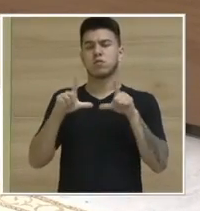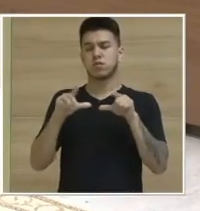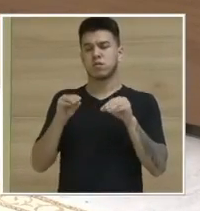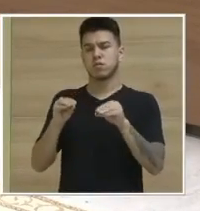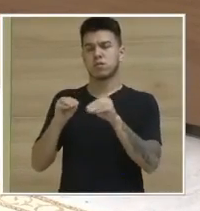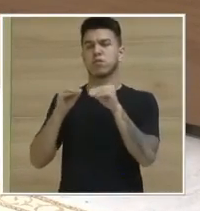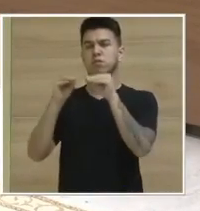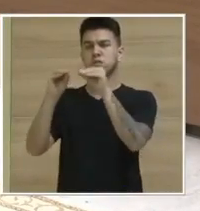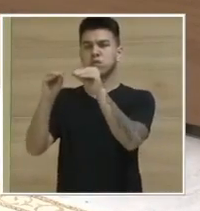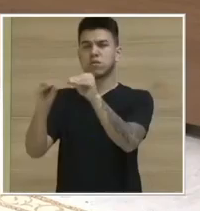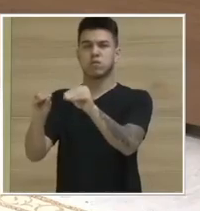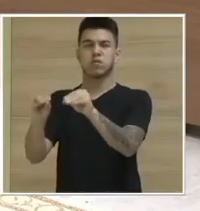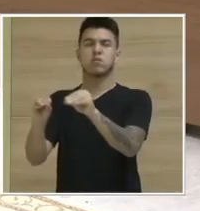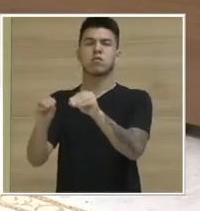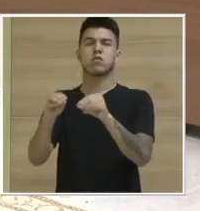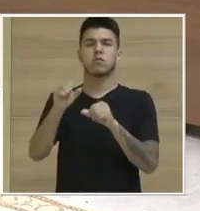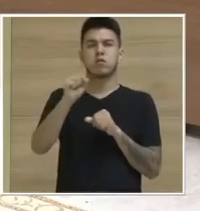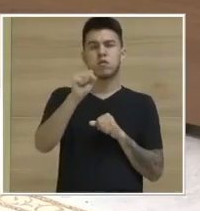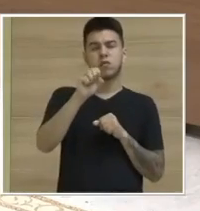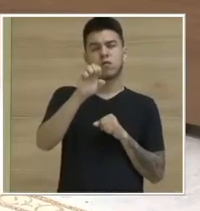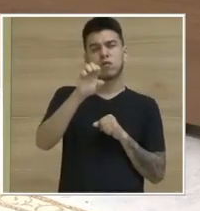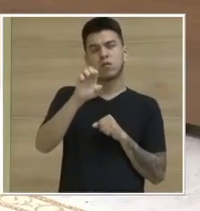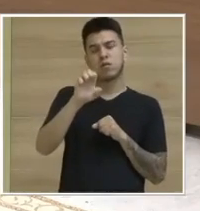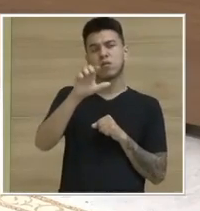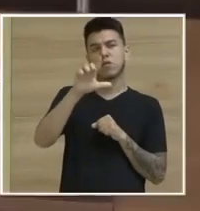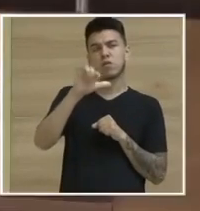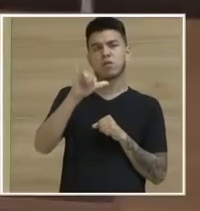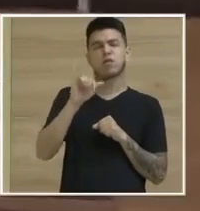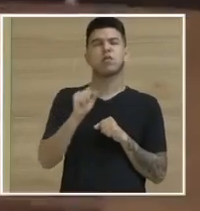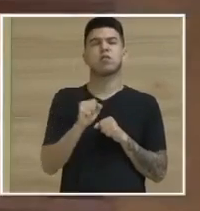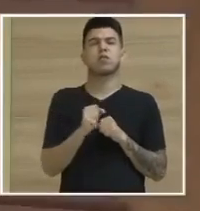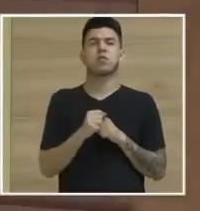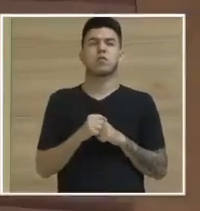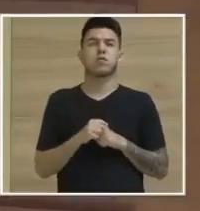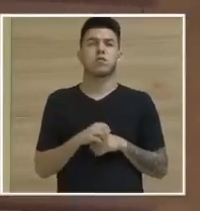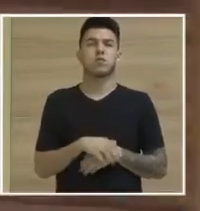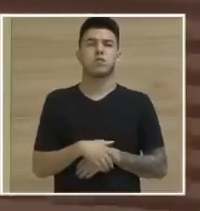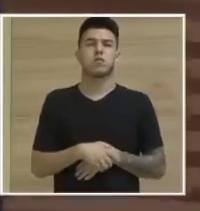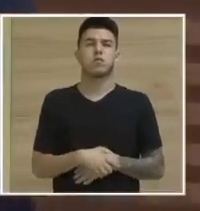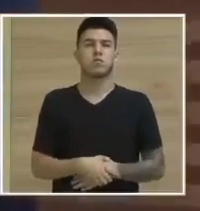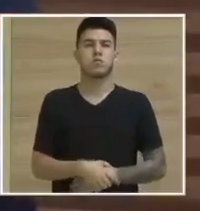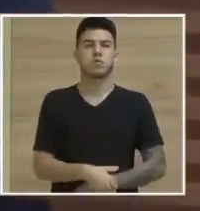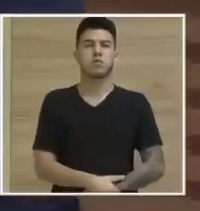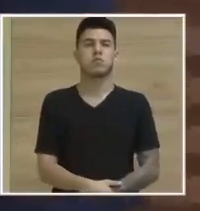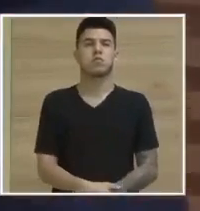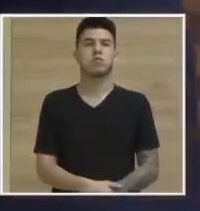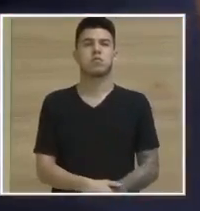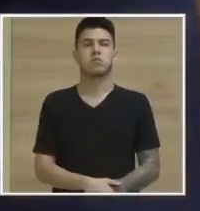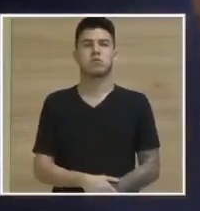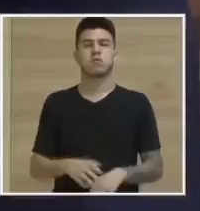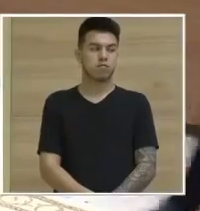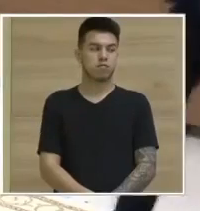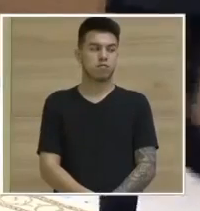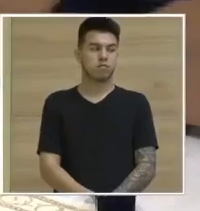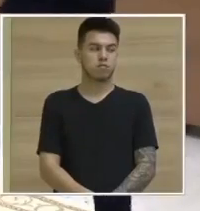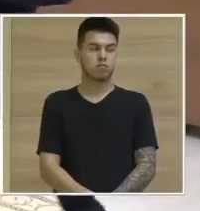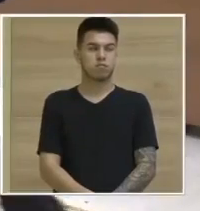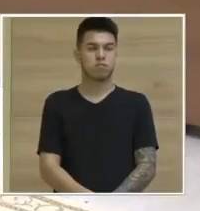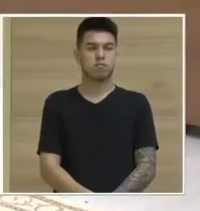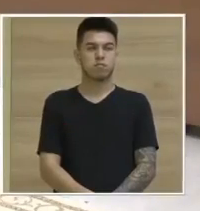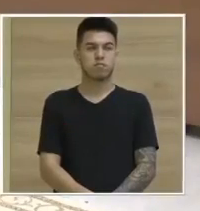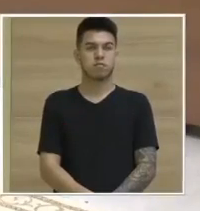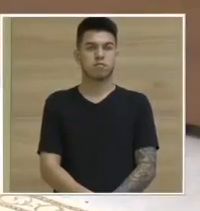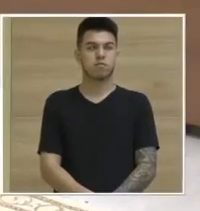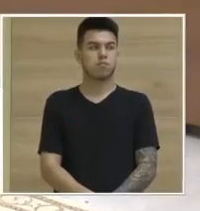que recebeu o título de cidadã honorária das mãos do ex-vereador Volmir Sabe, autor do projeto, e a medalha de honra ao